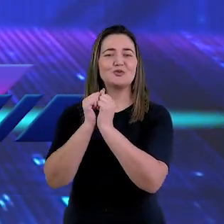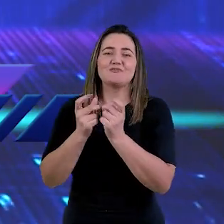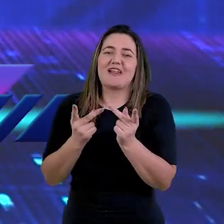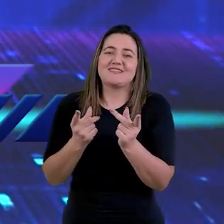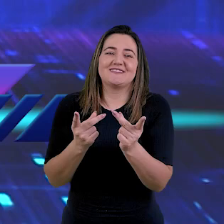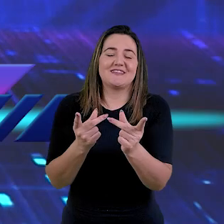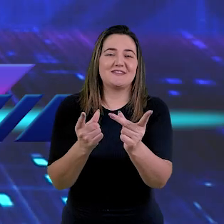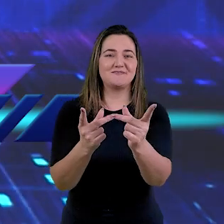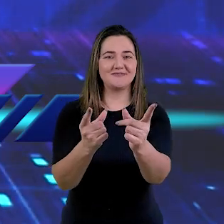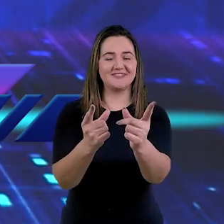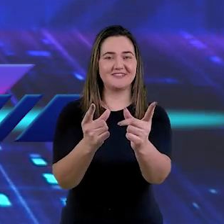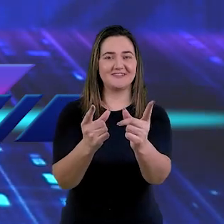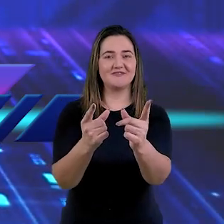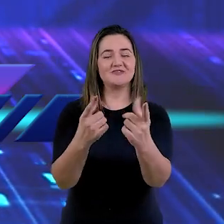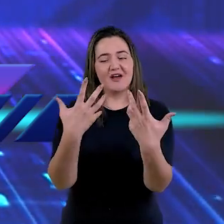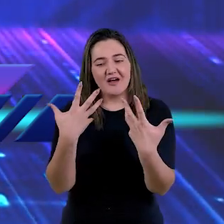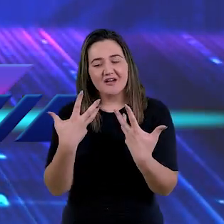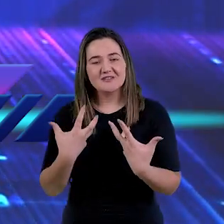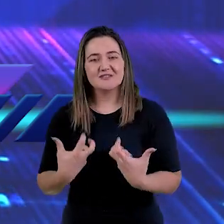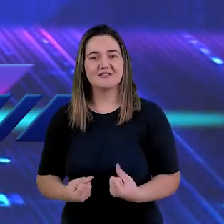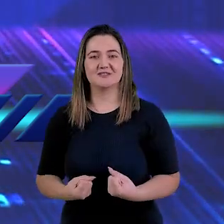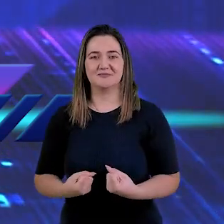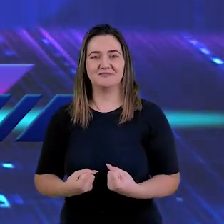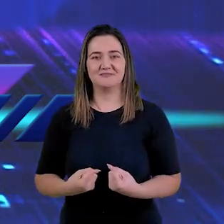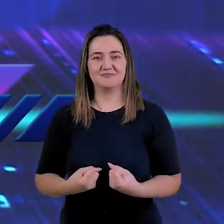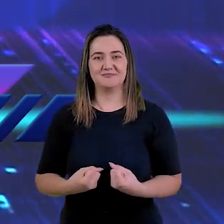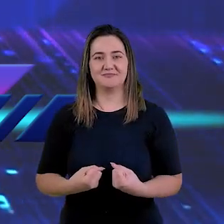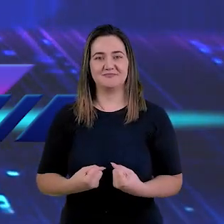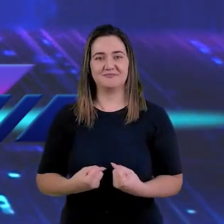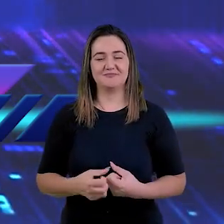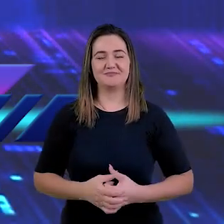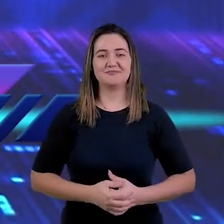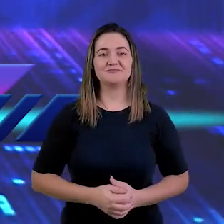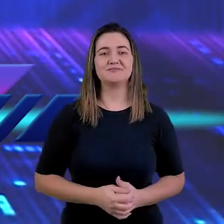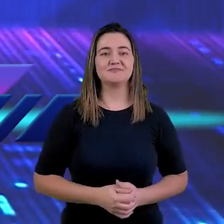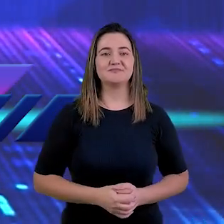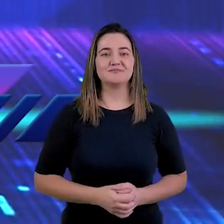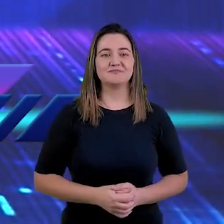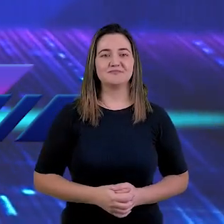para sempre com o Cordeiro, para se render nas mãos nas do Senhor.